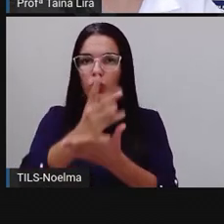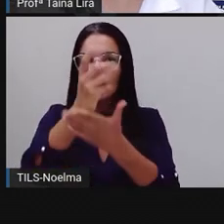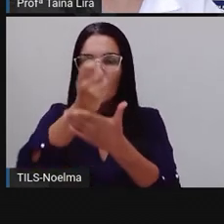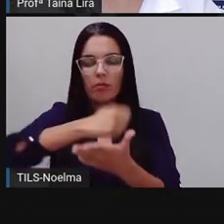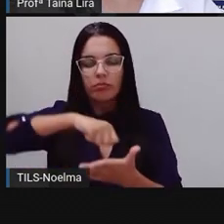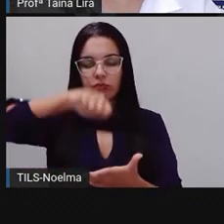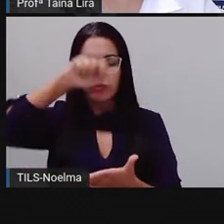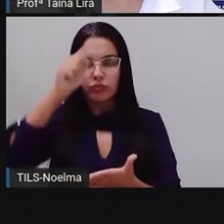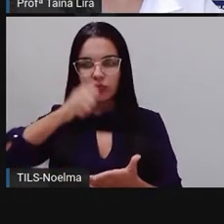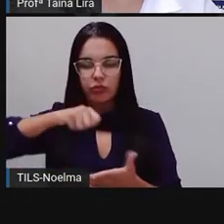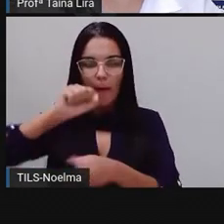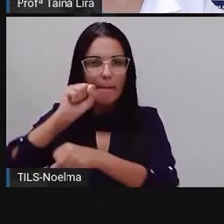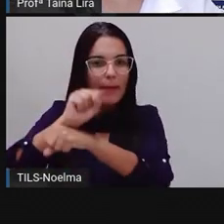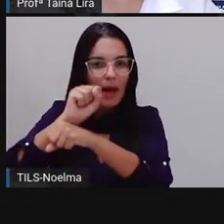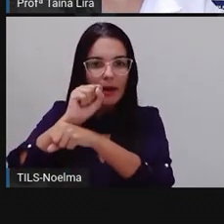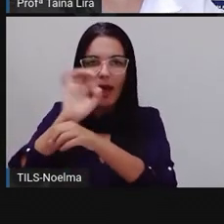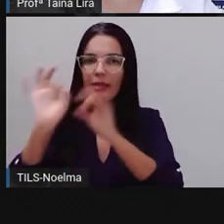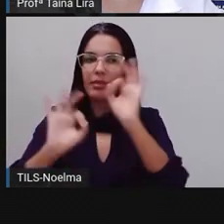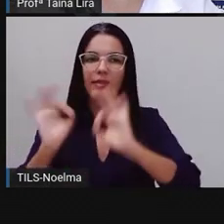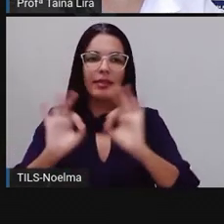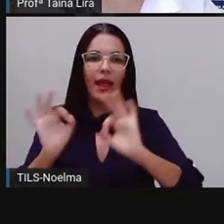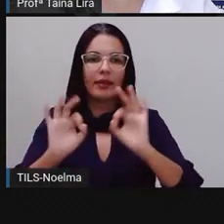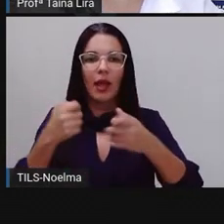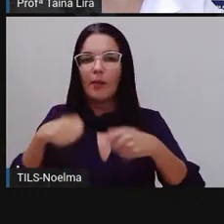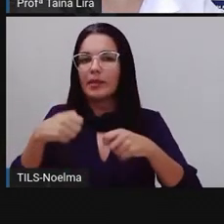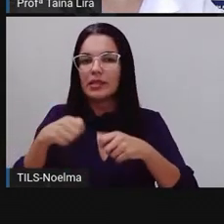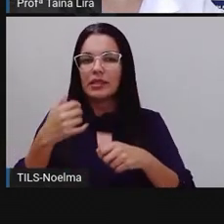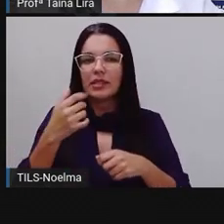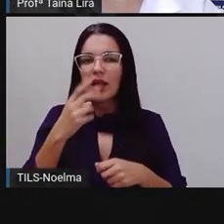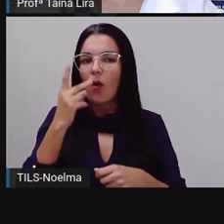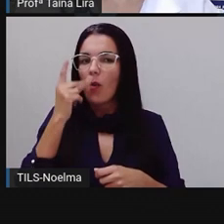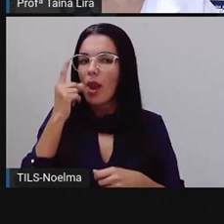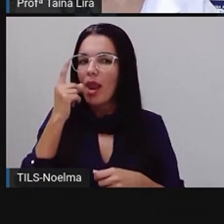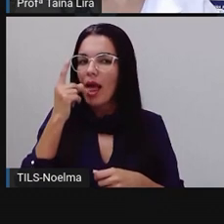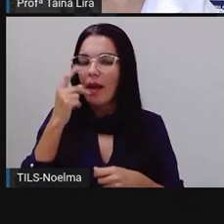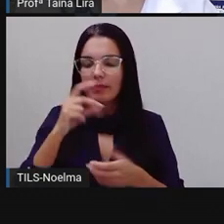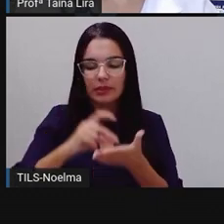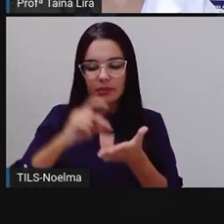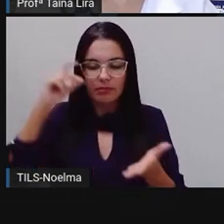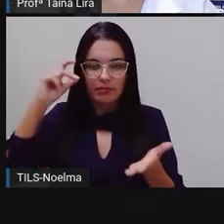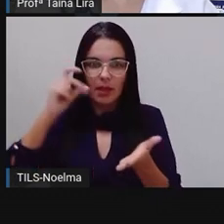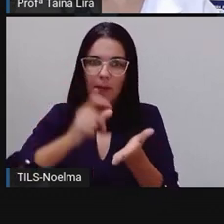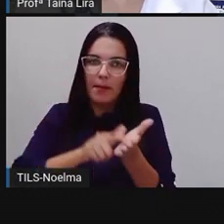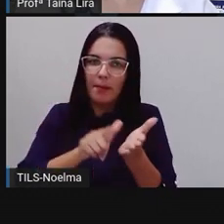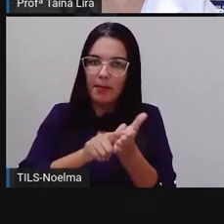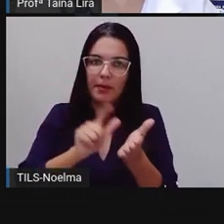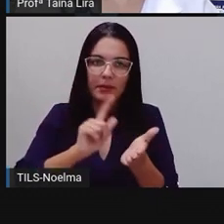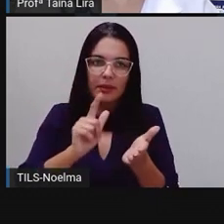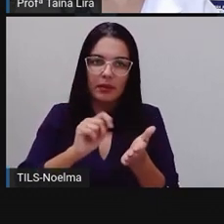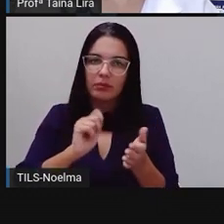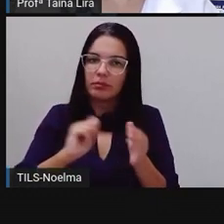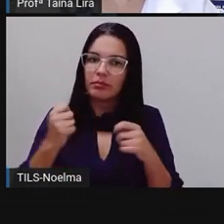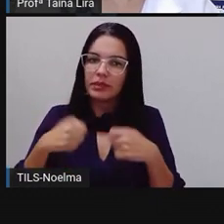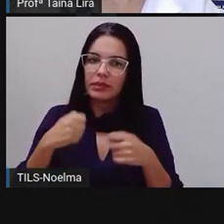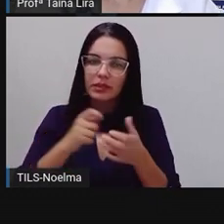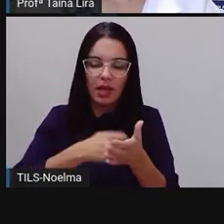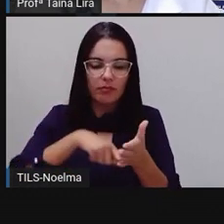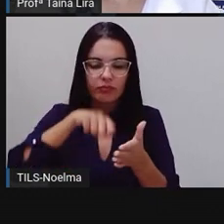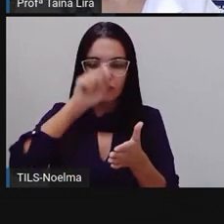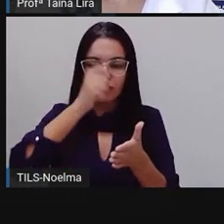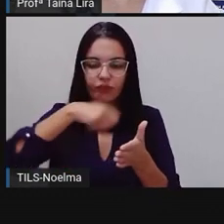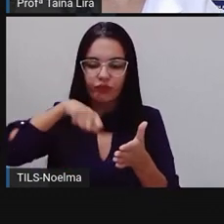Nós escrevemos uma letra, não tiramos, né, praticamente não é preciso tirar o lápis do papel, já puxamos, ó,